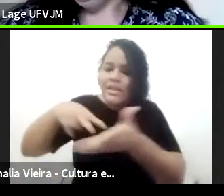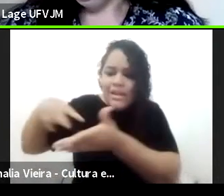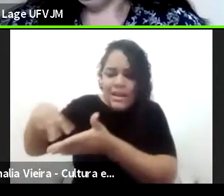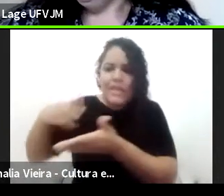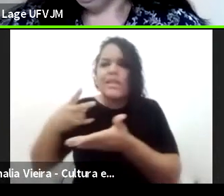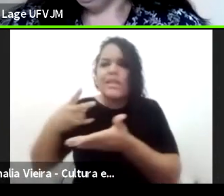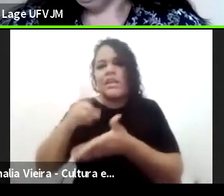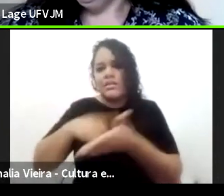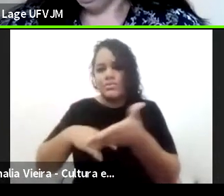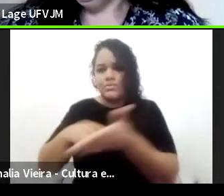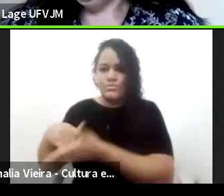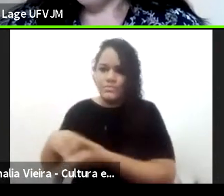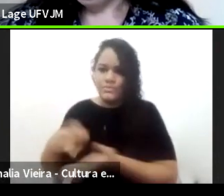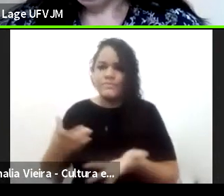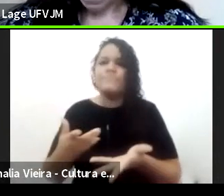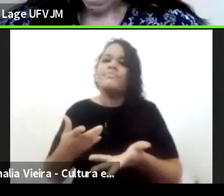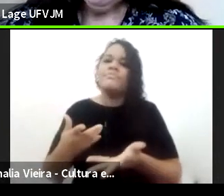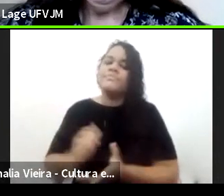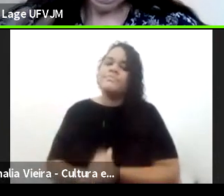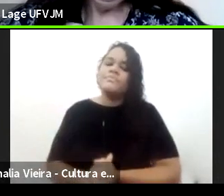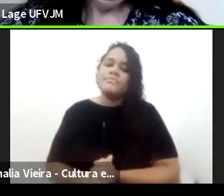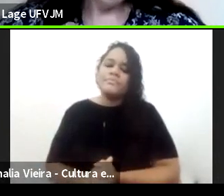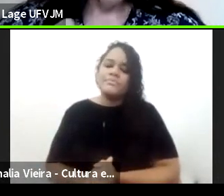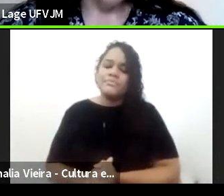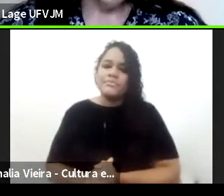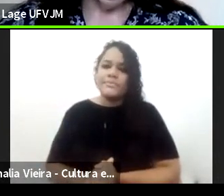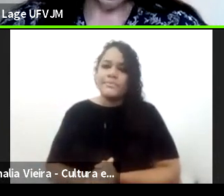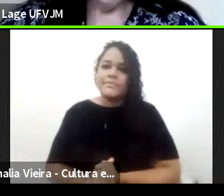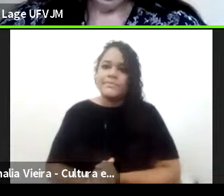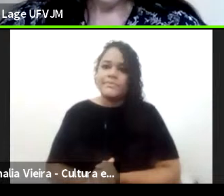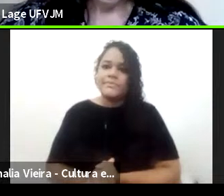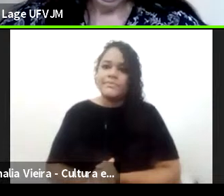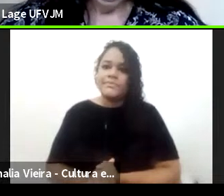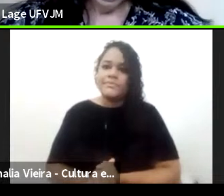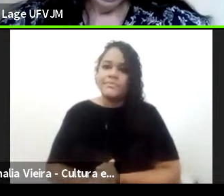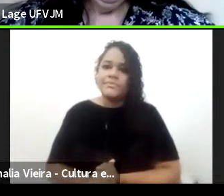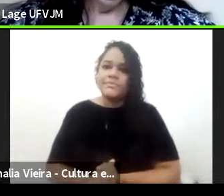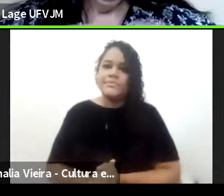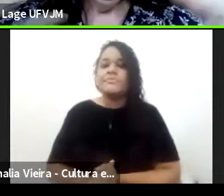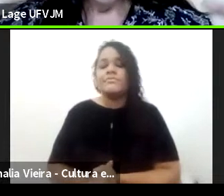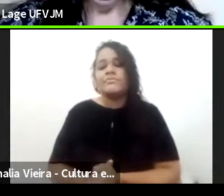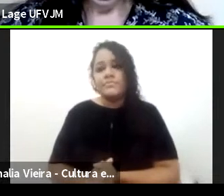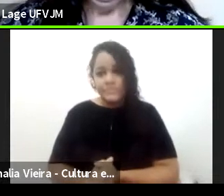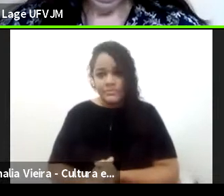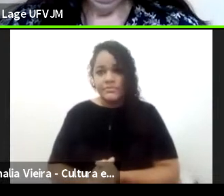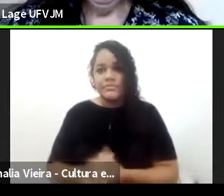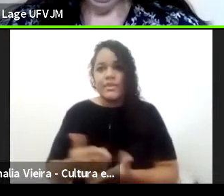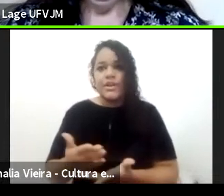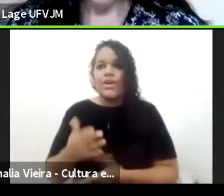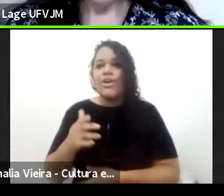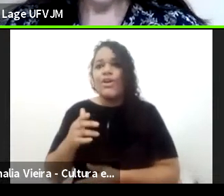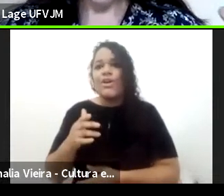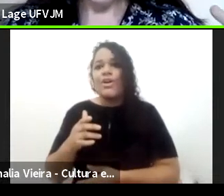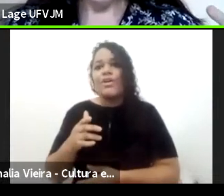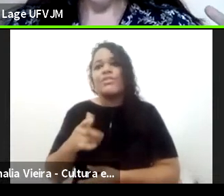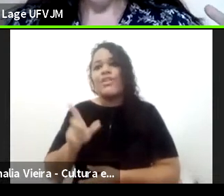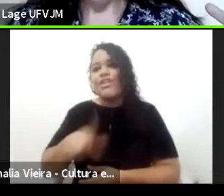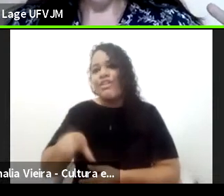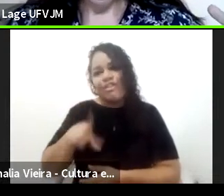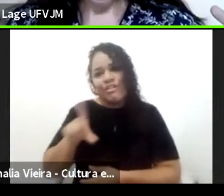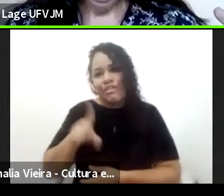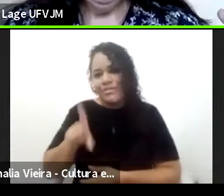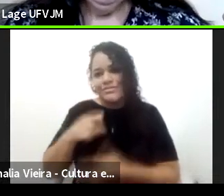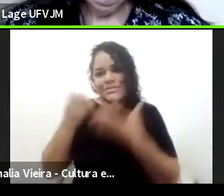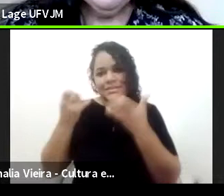né? Que a gente encontra. E aí, lógico que eu não vou falar do período colonial como um todo, porque